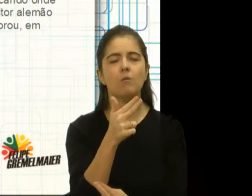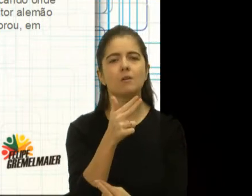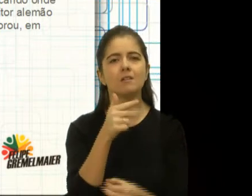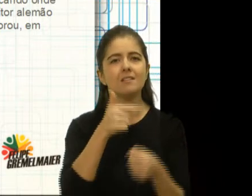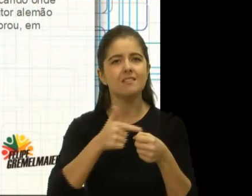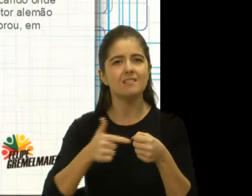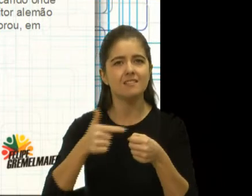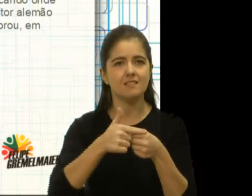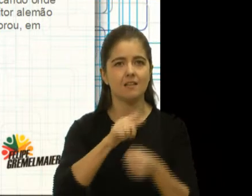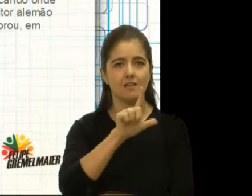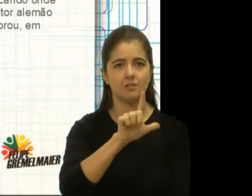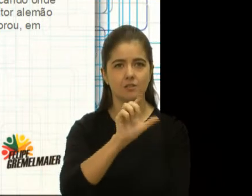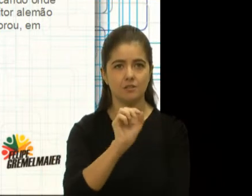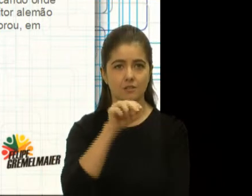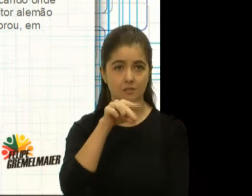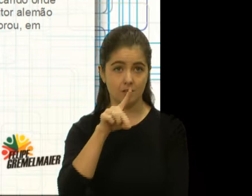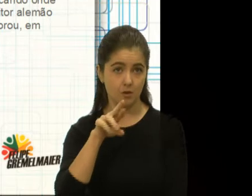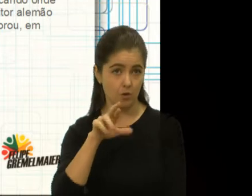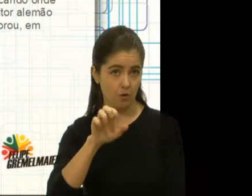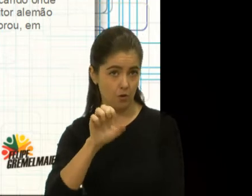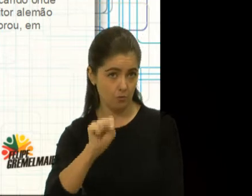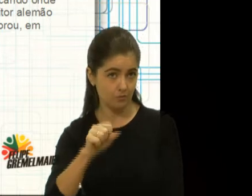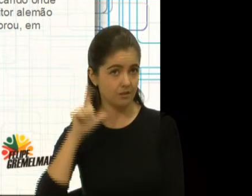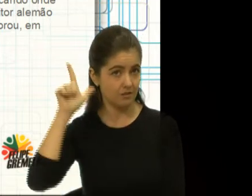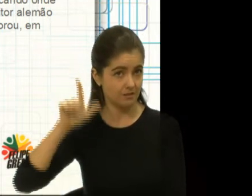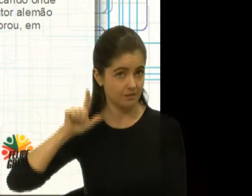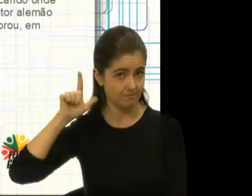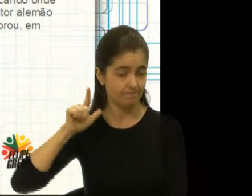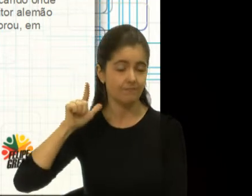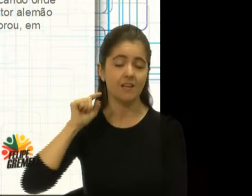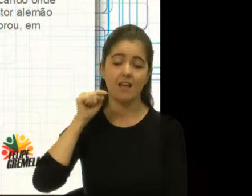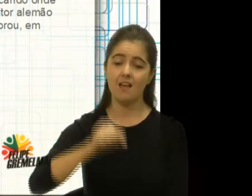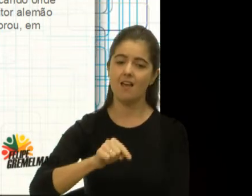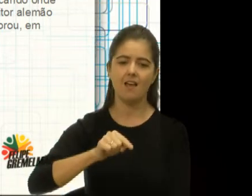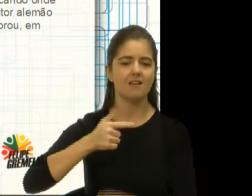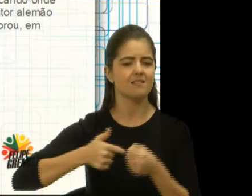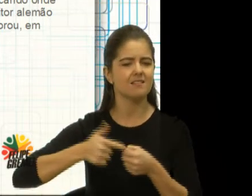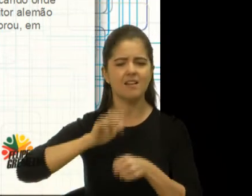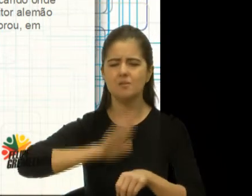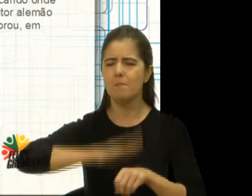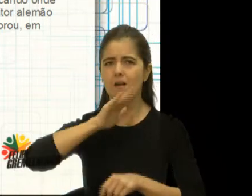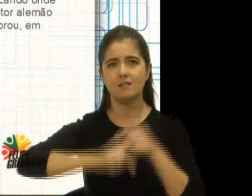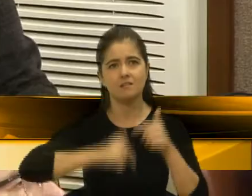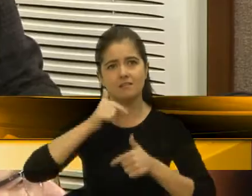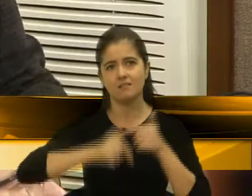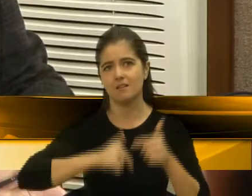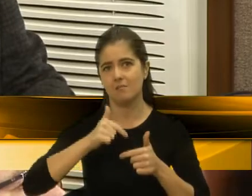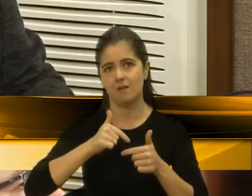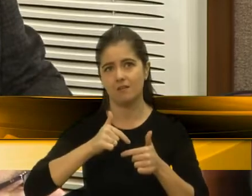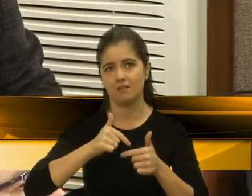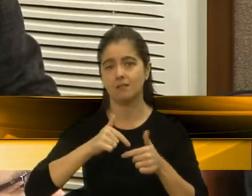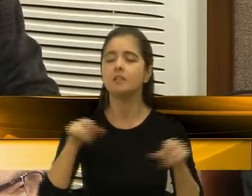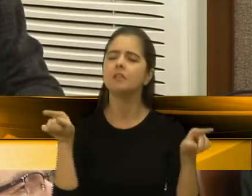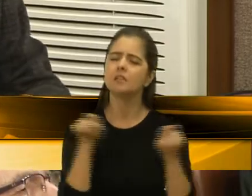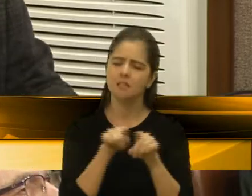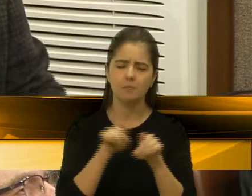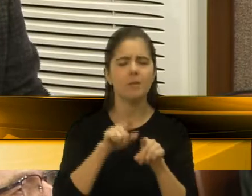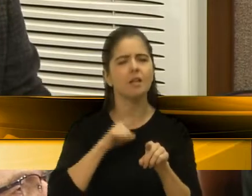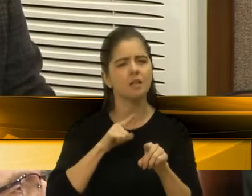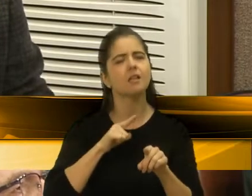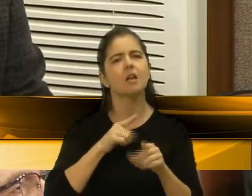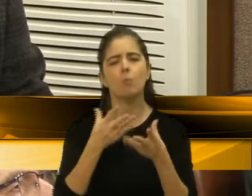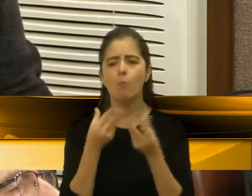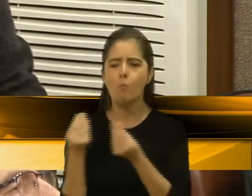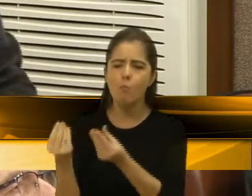que está sendo mostrado no telão da Câmara. Londres é a cidade que mais trabalha essa questão, inclusive desenvolve diversos